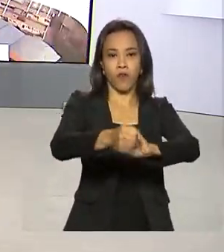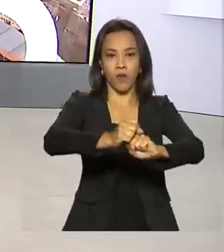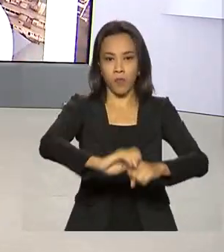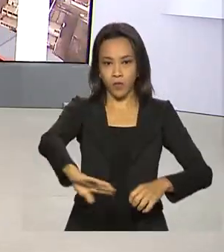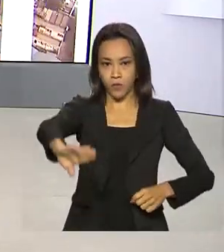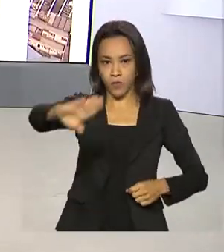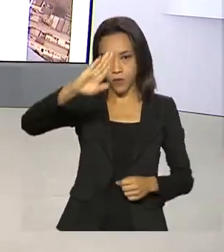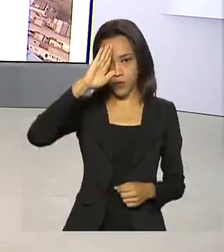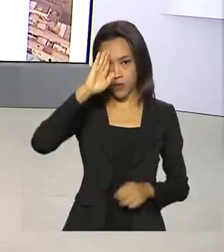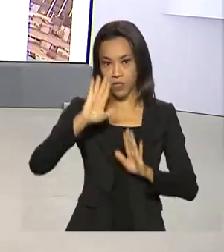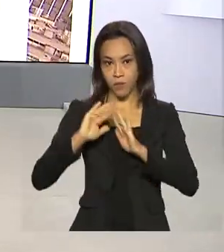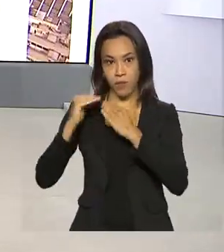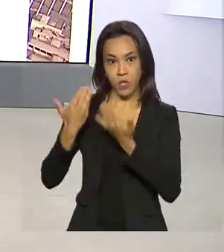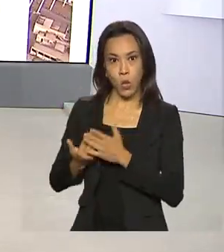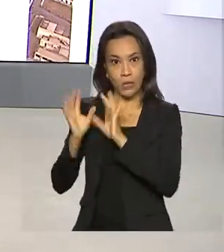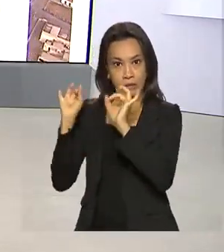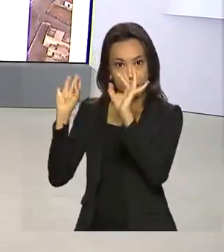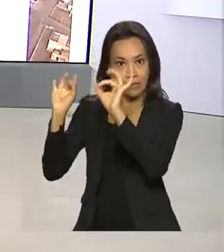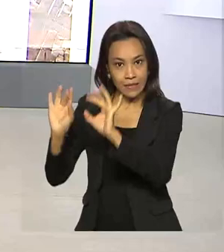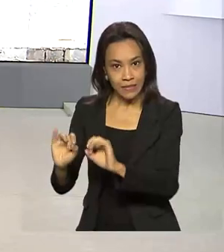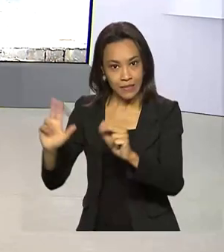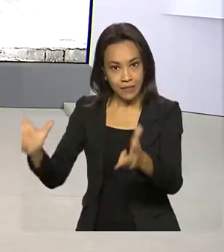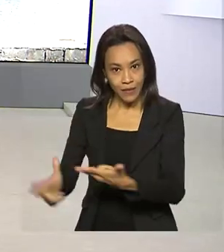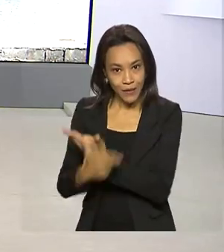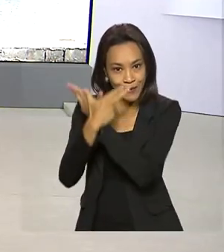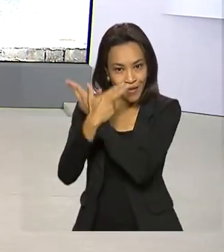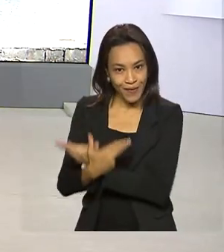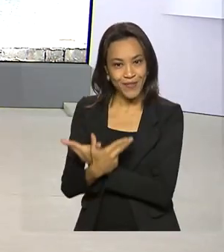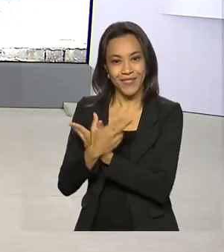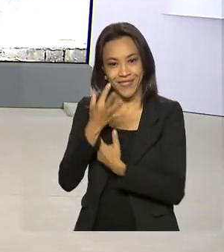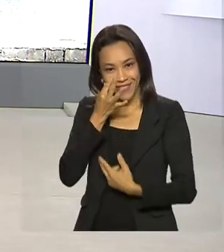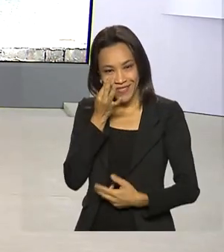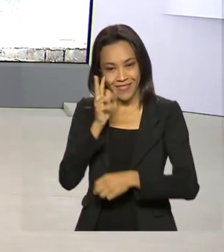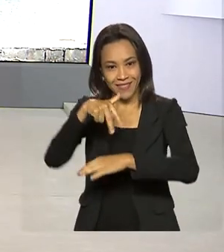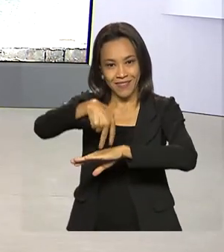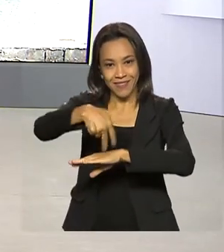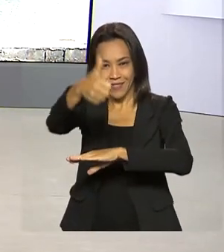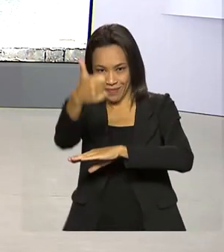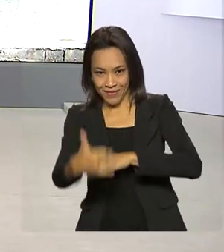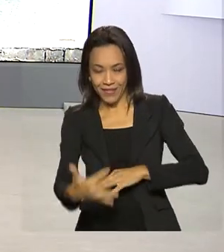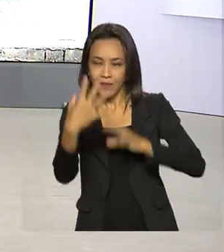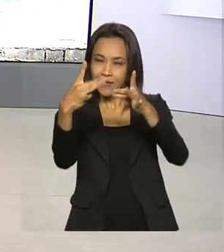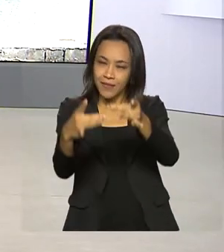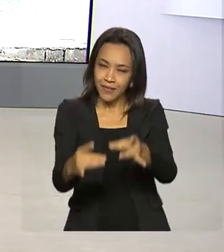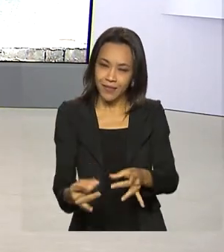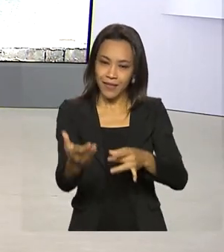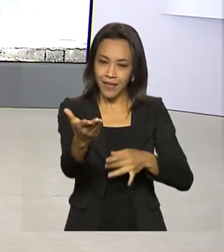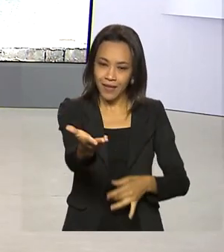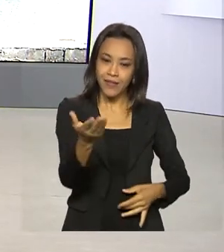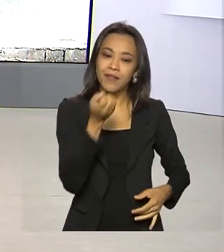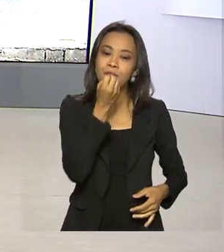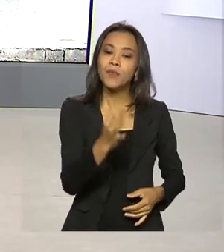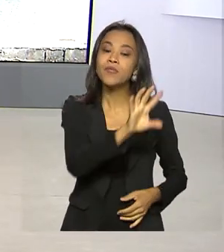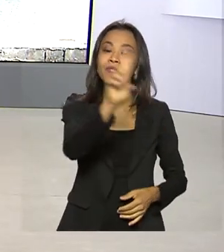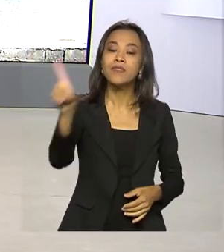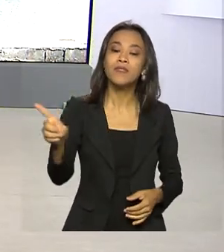Escola de Especialistas de Aeronáutica. Ao vivo de lá, Júlia Ballarini conta pra gente os detalhes. Júlia, bom dia!